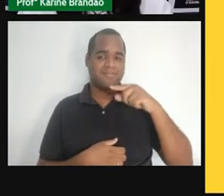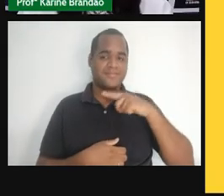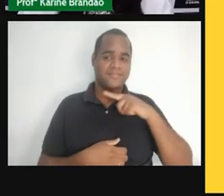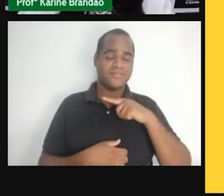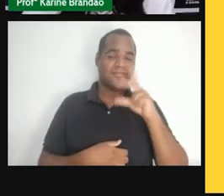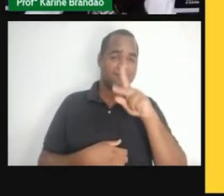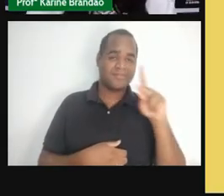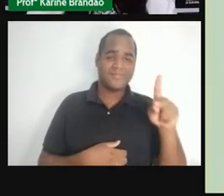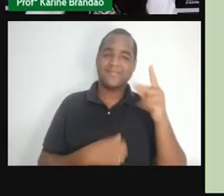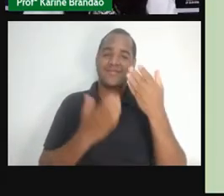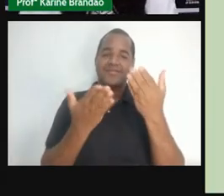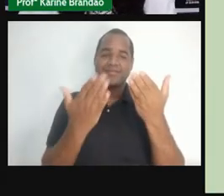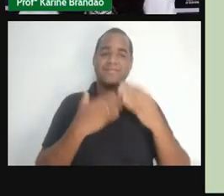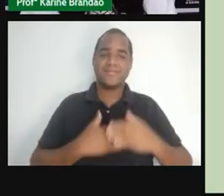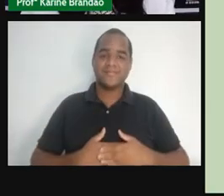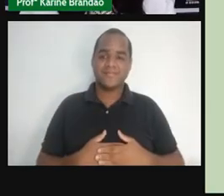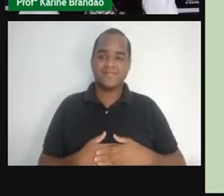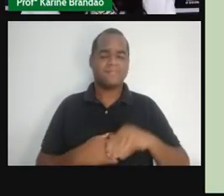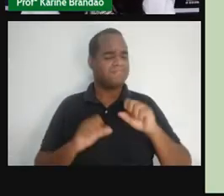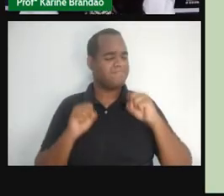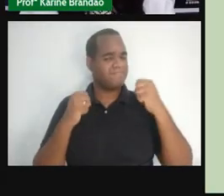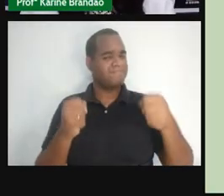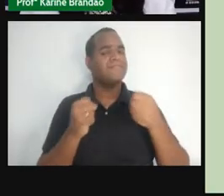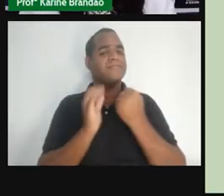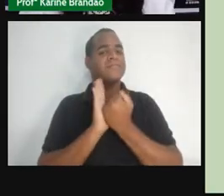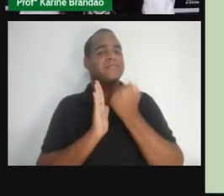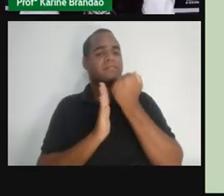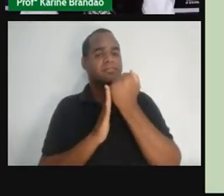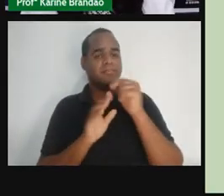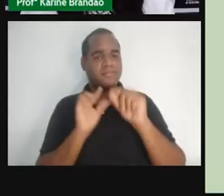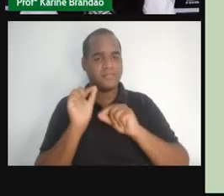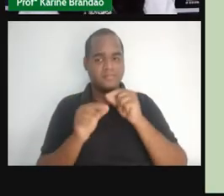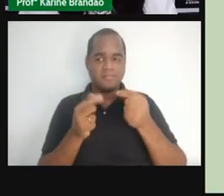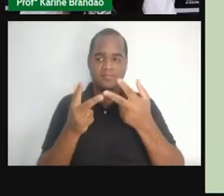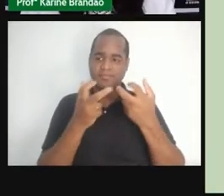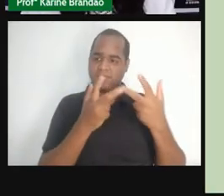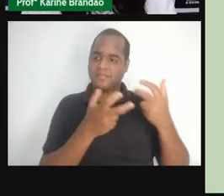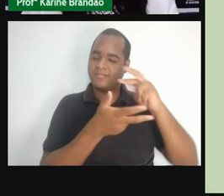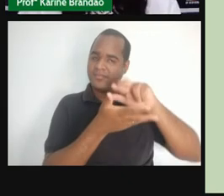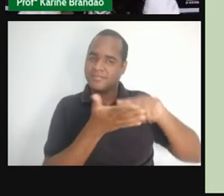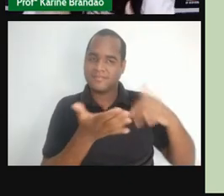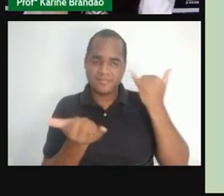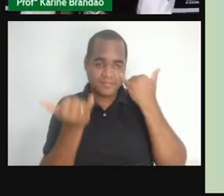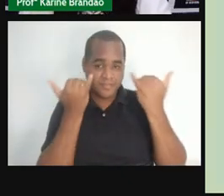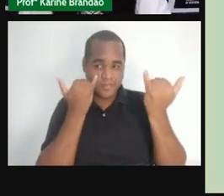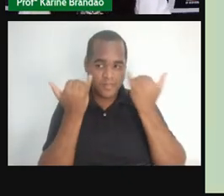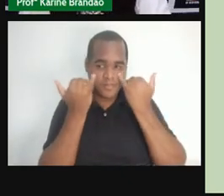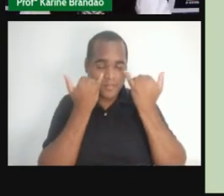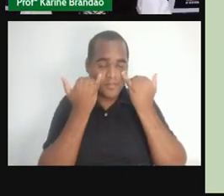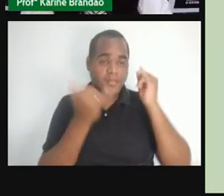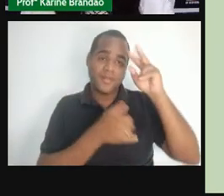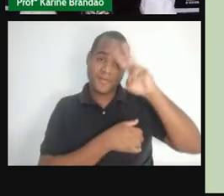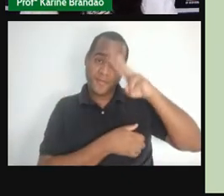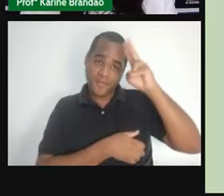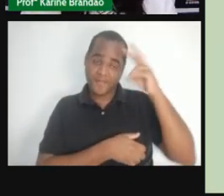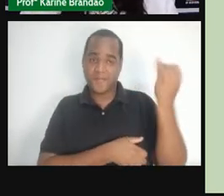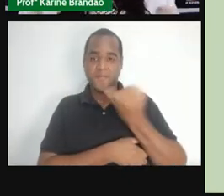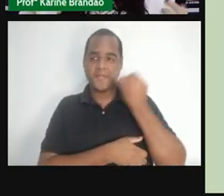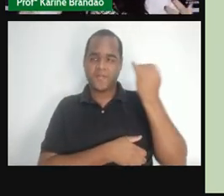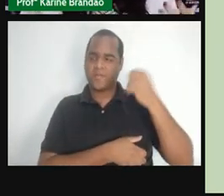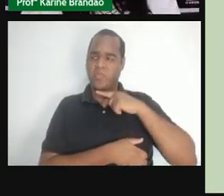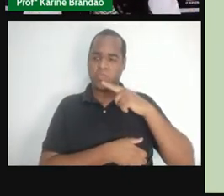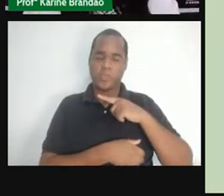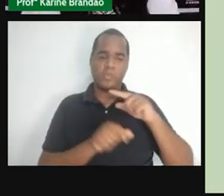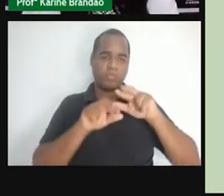transmissíveis. Agora é a sua vez de tirar dúvidas com o seu professor, de fazer mais atividades,